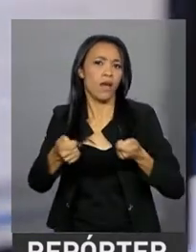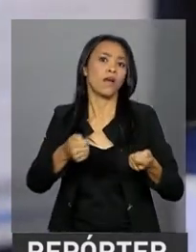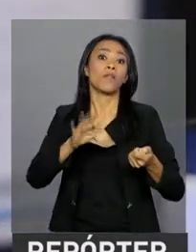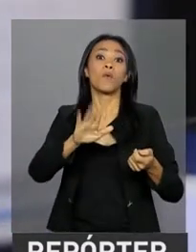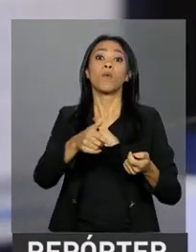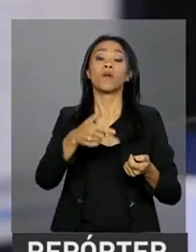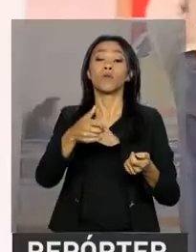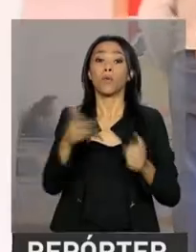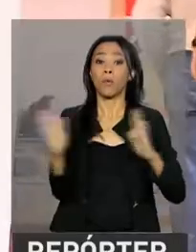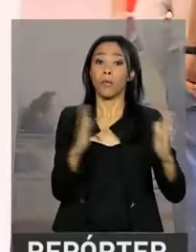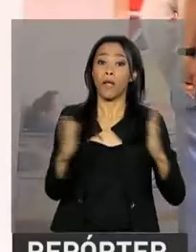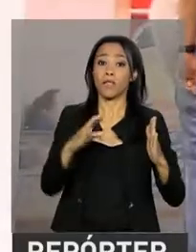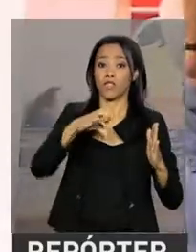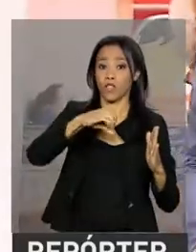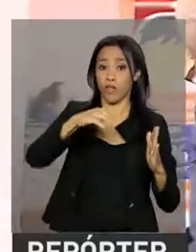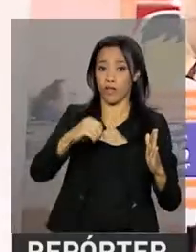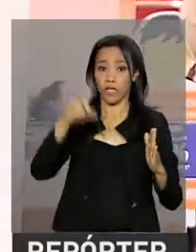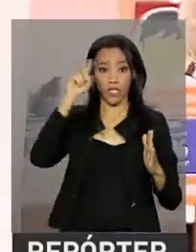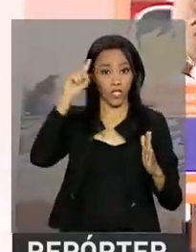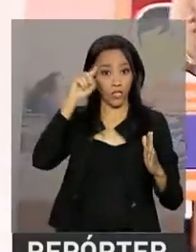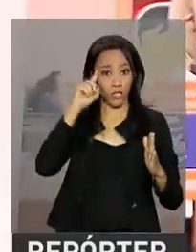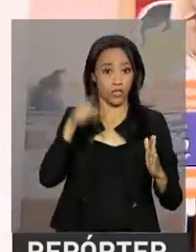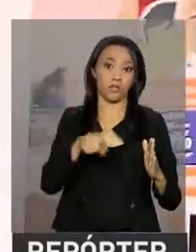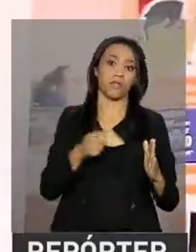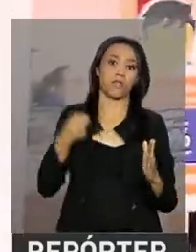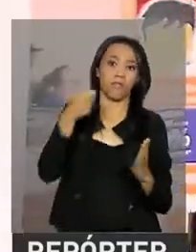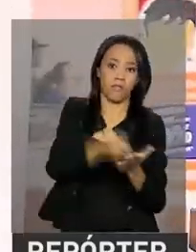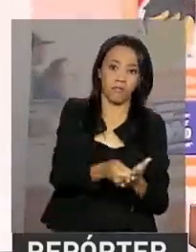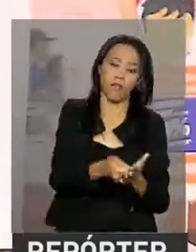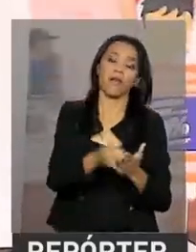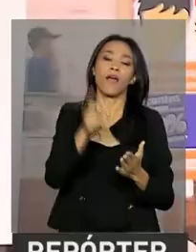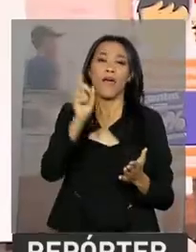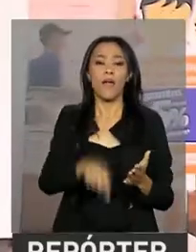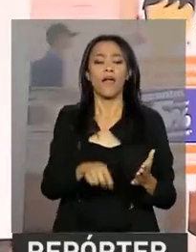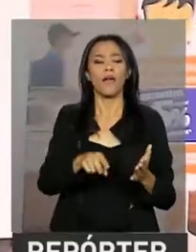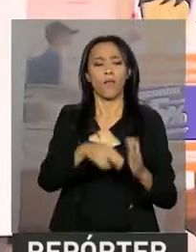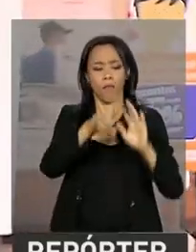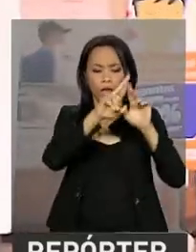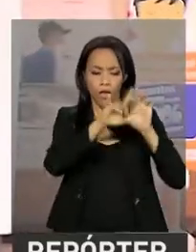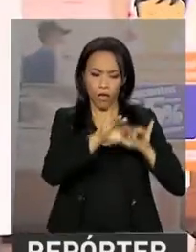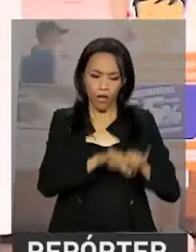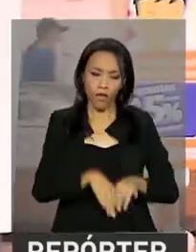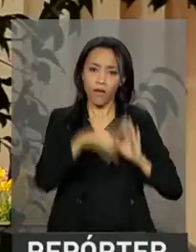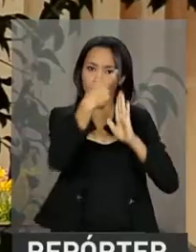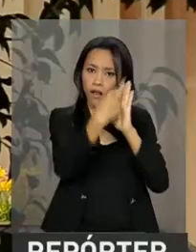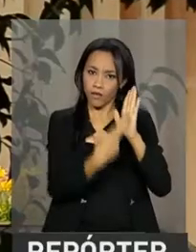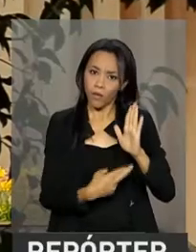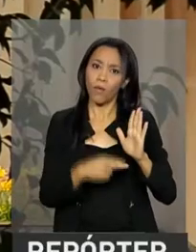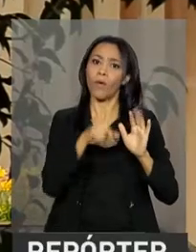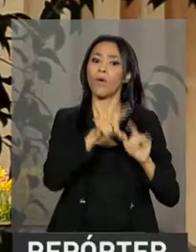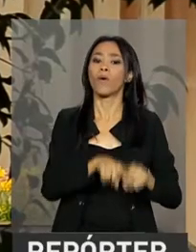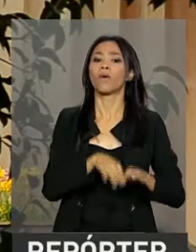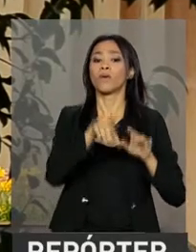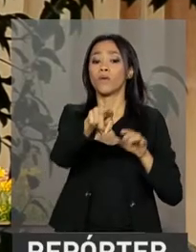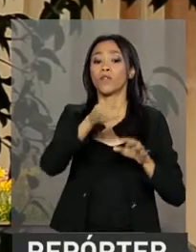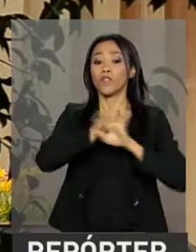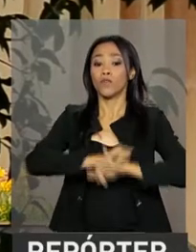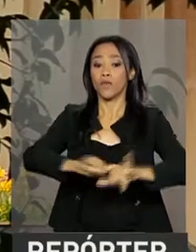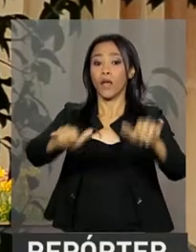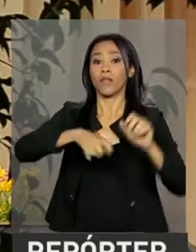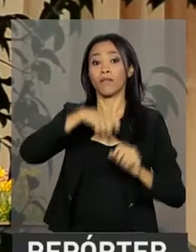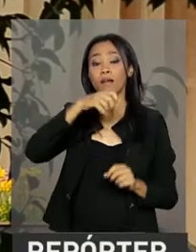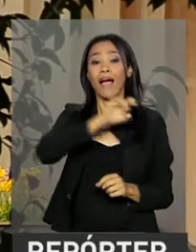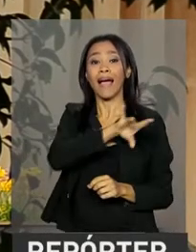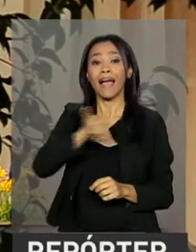90 dias. Estas são duas tendências observadas no relatório de estabilidade financeira, documento divulgado a cada